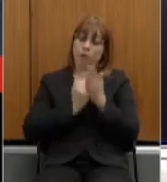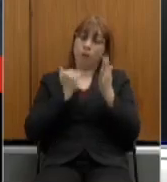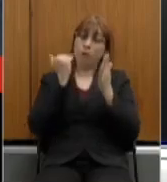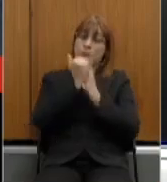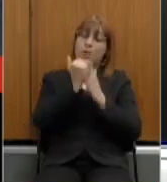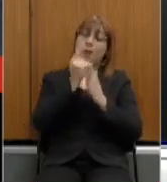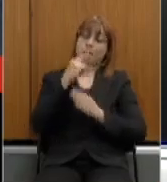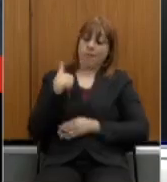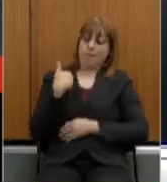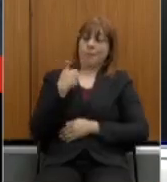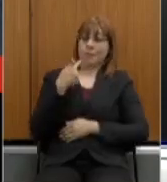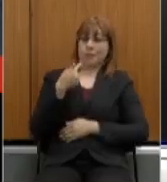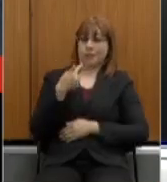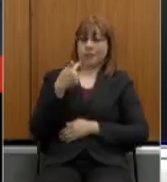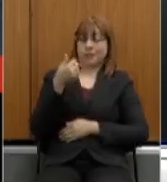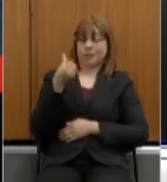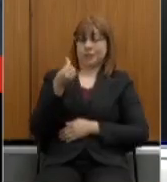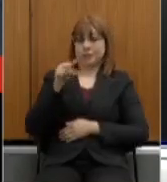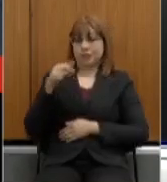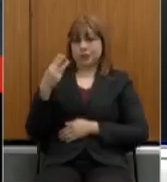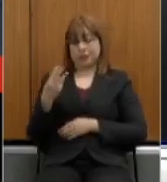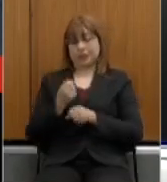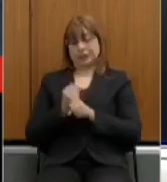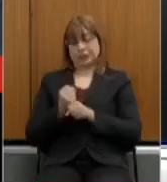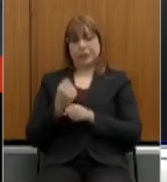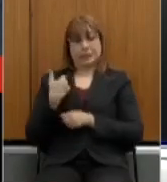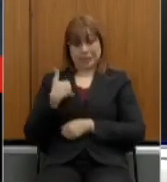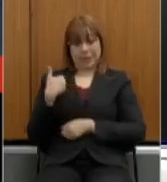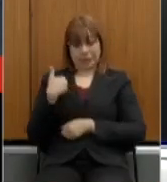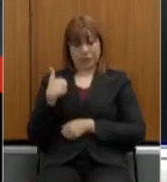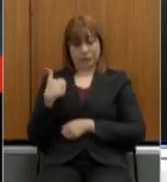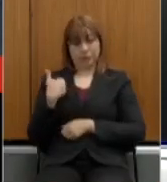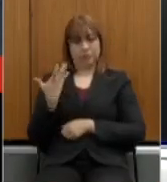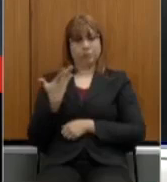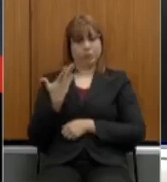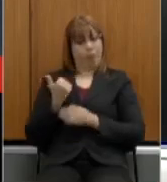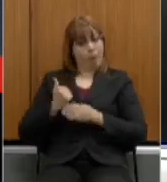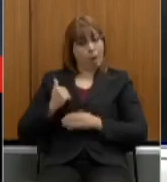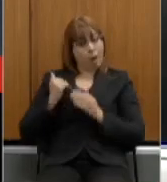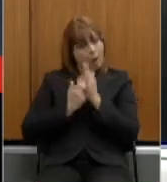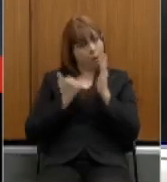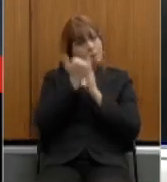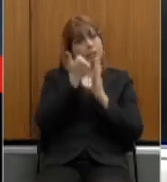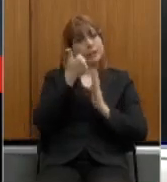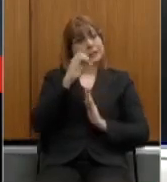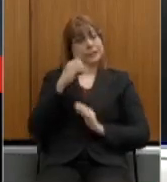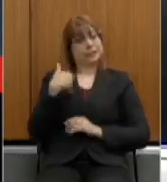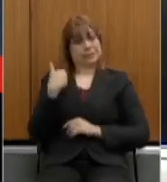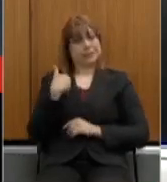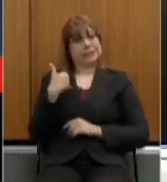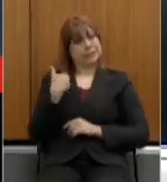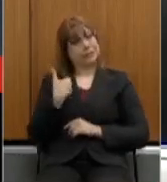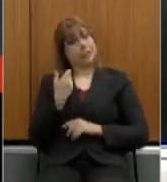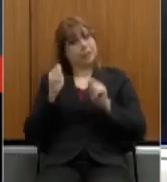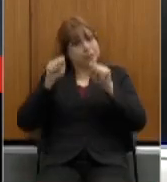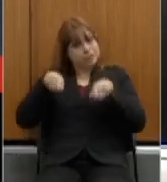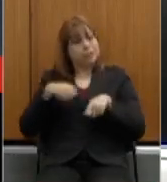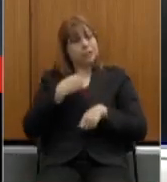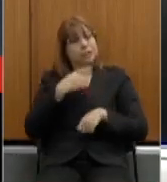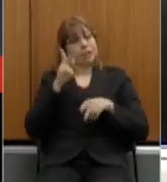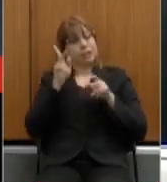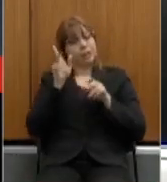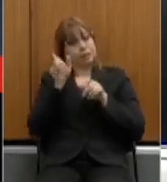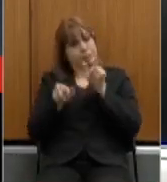a 76,3 anos, portanto, mais de 10 anos de crescimento na expectativa de vida